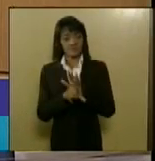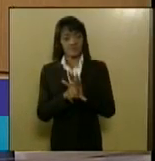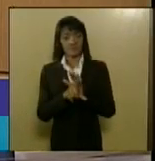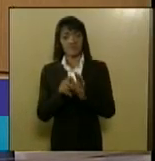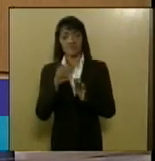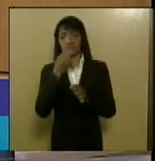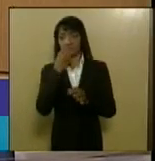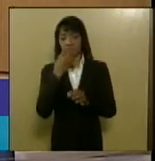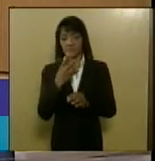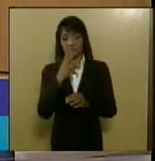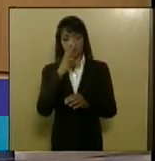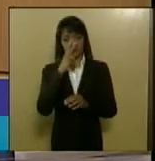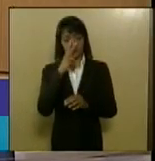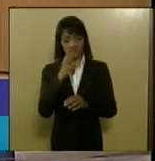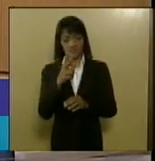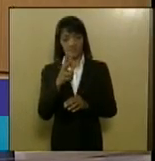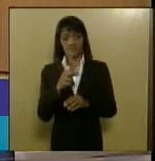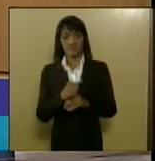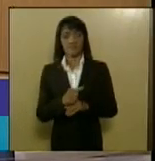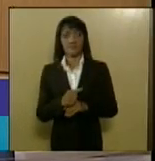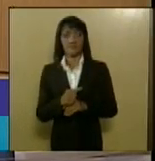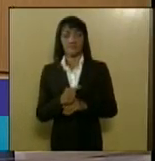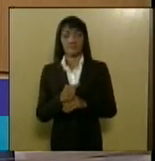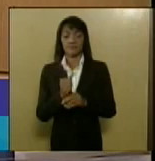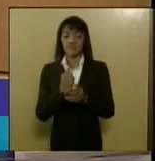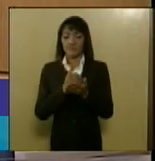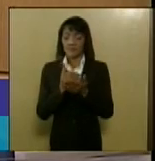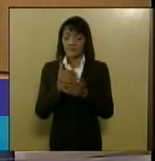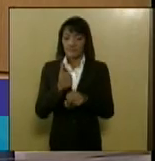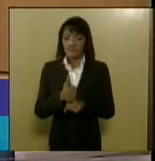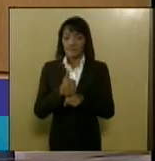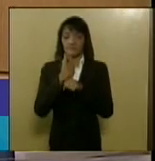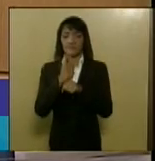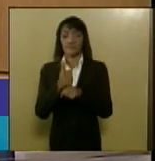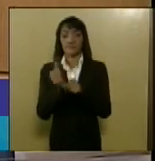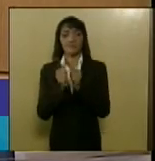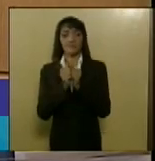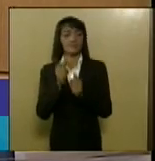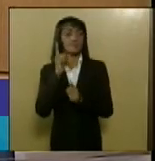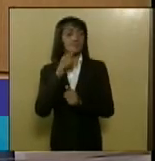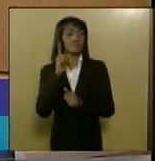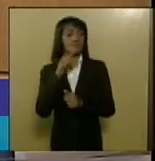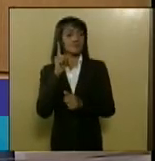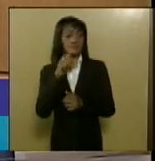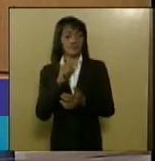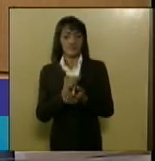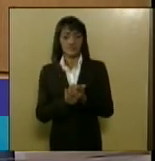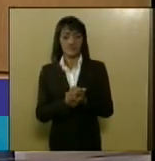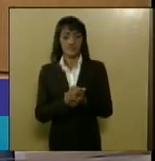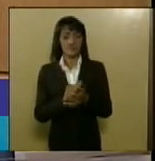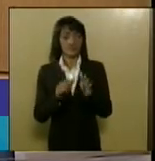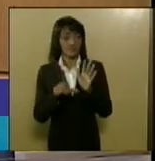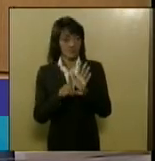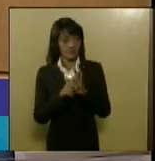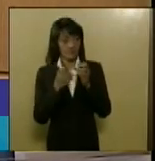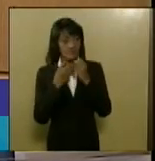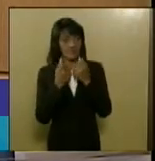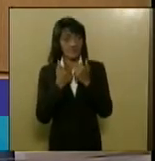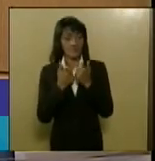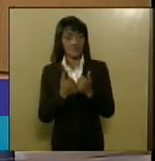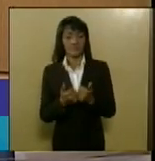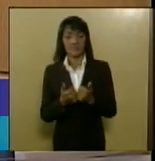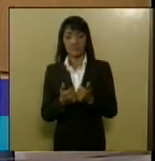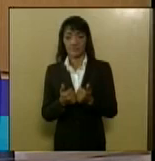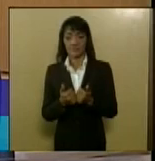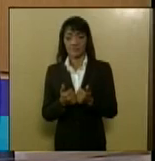é um dos países pioneiros ao lado dos Estados Unidos é um dos poucos que tem uma legislação muito boa que fez com